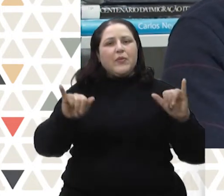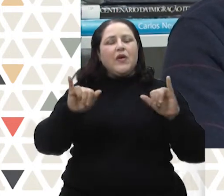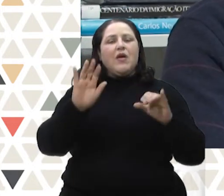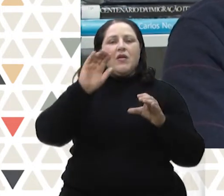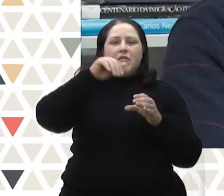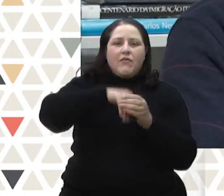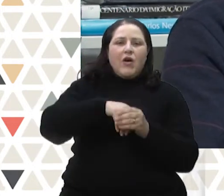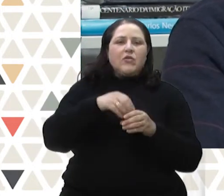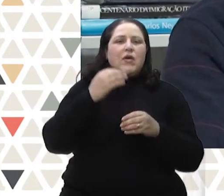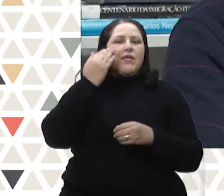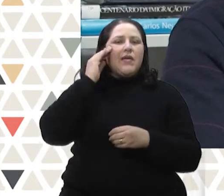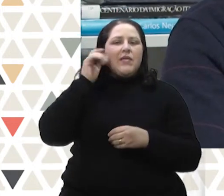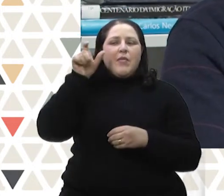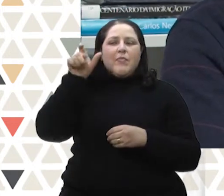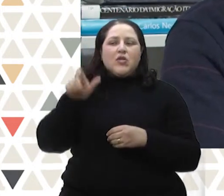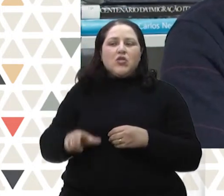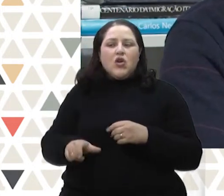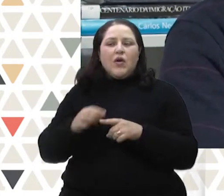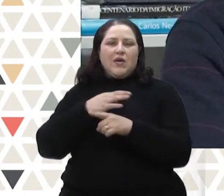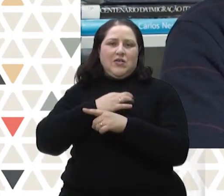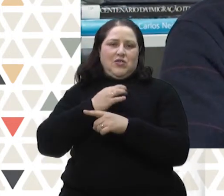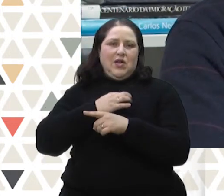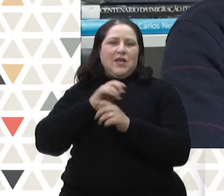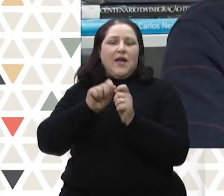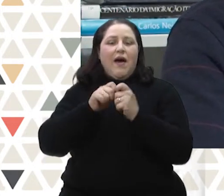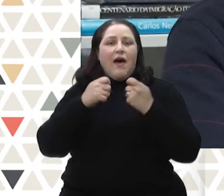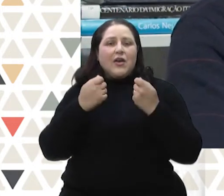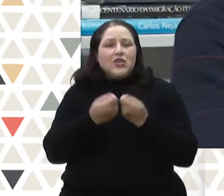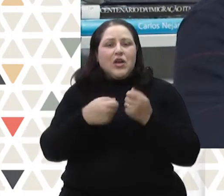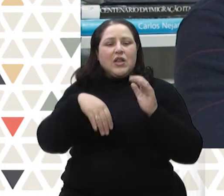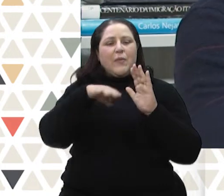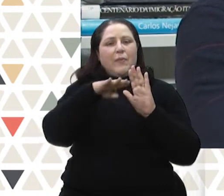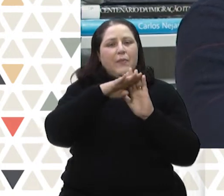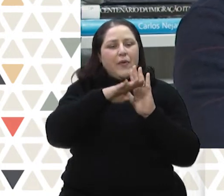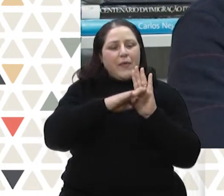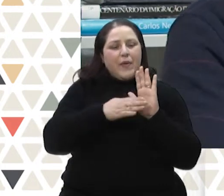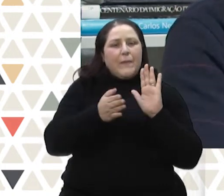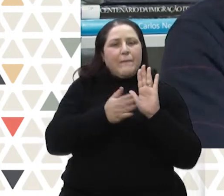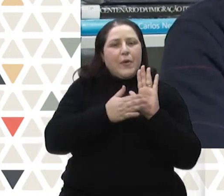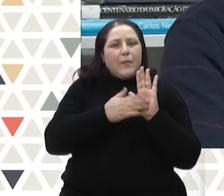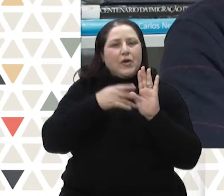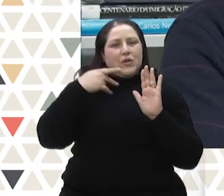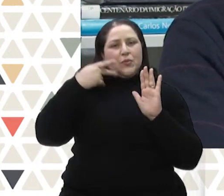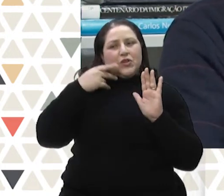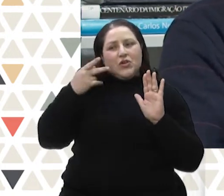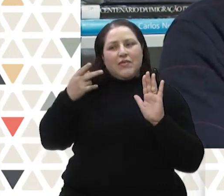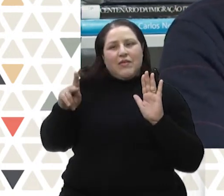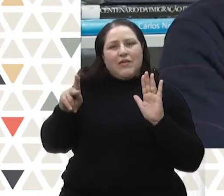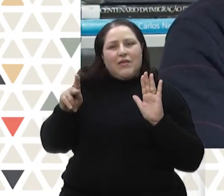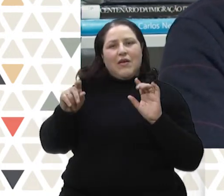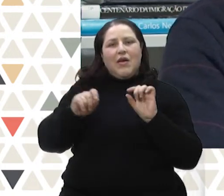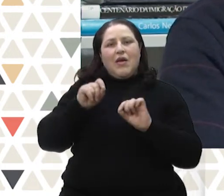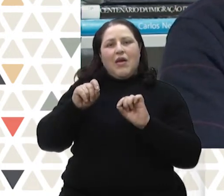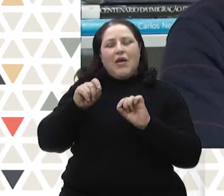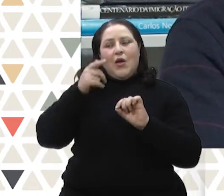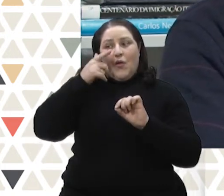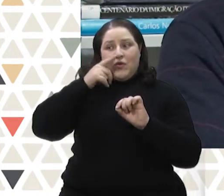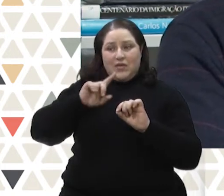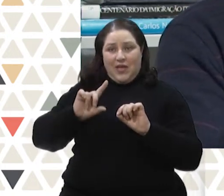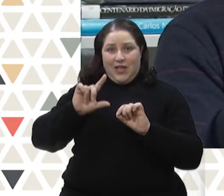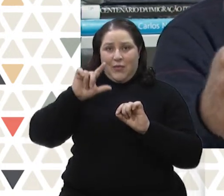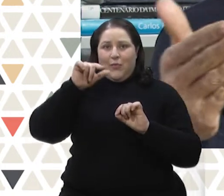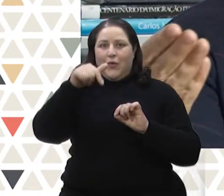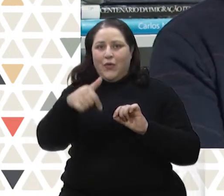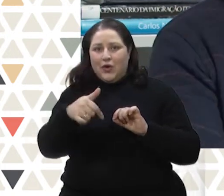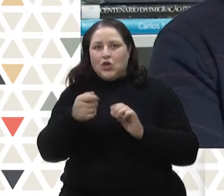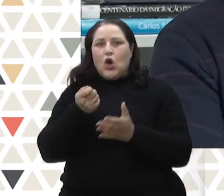campanha eleitoral, de entender quem é o candidato, de entender a agenda política deste candidato. Porque é aí cima disso